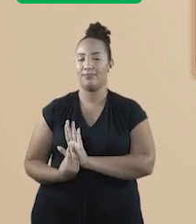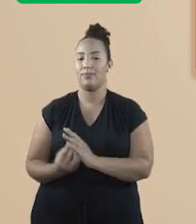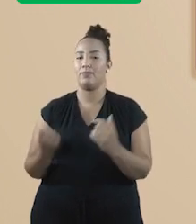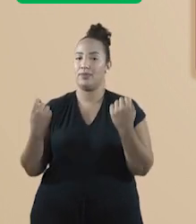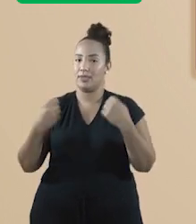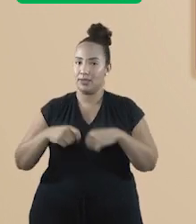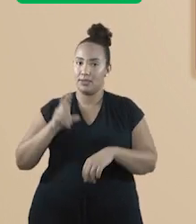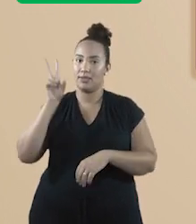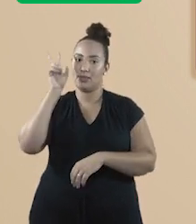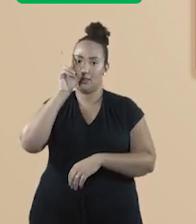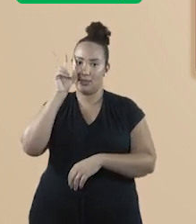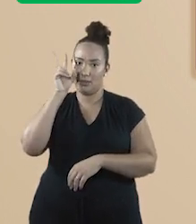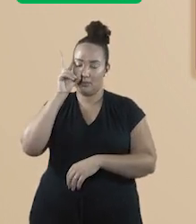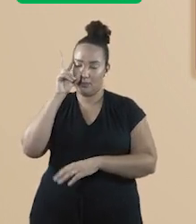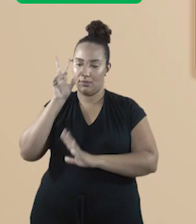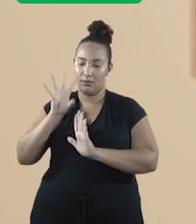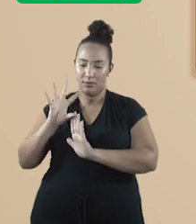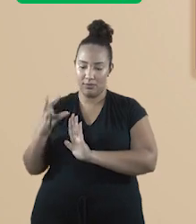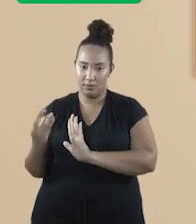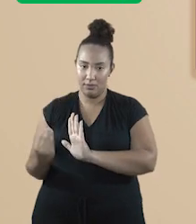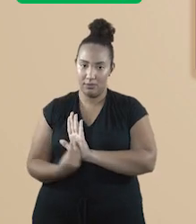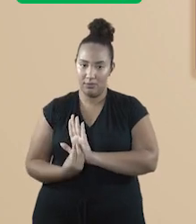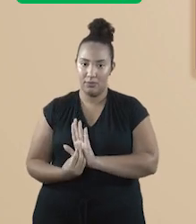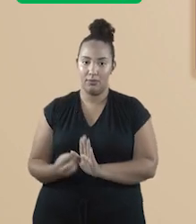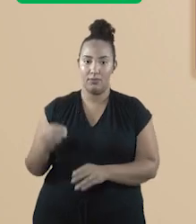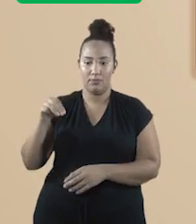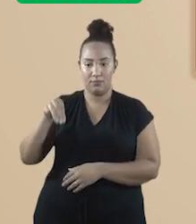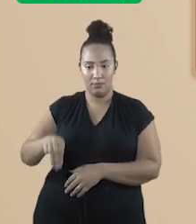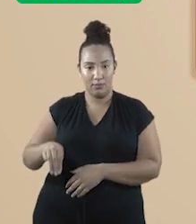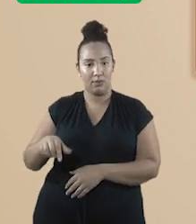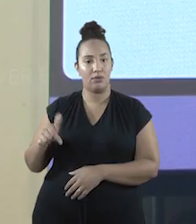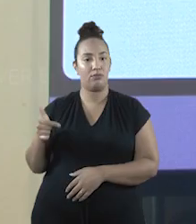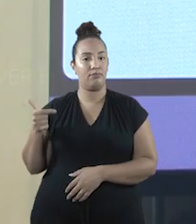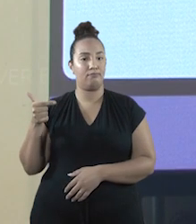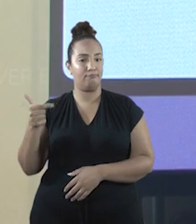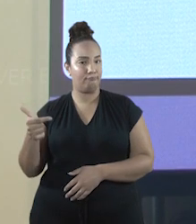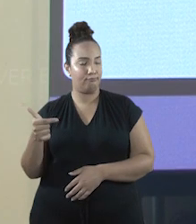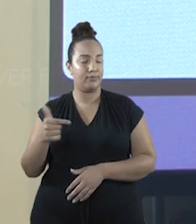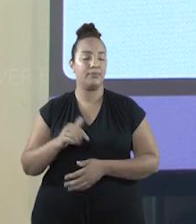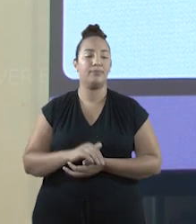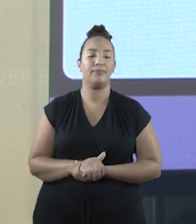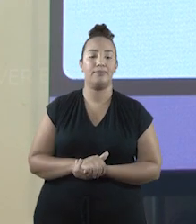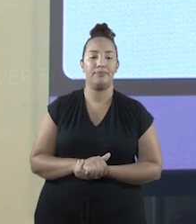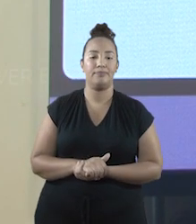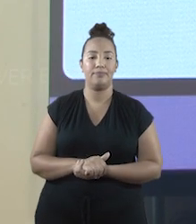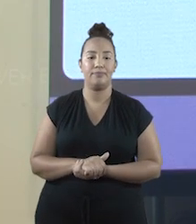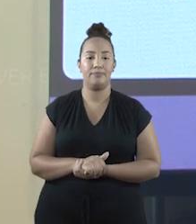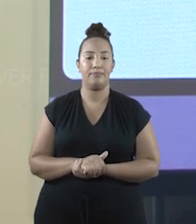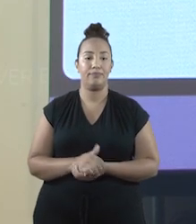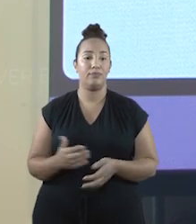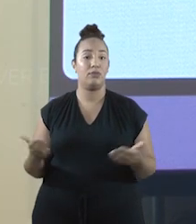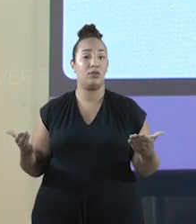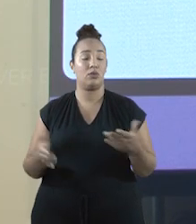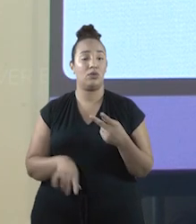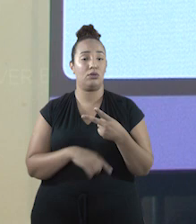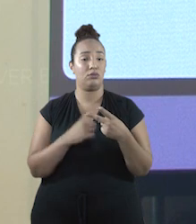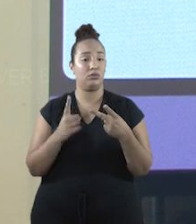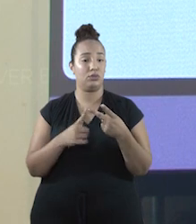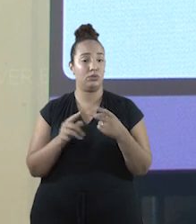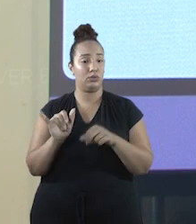podem se esquecer de colocar metros ao quadrado. Agora, vamos para a segunda forma.